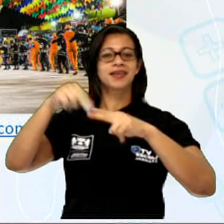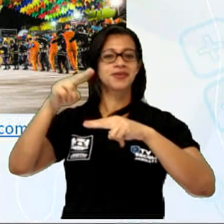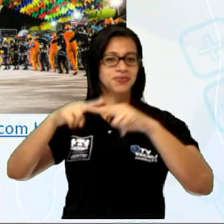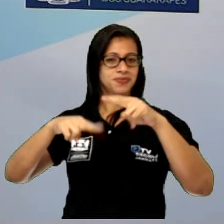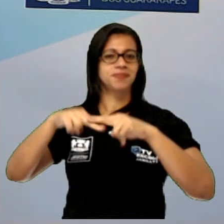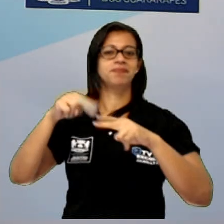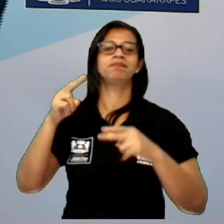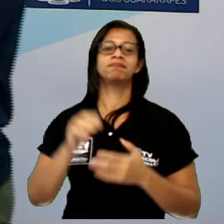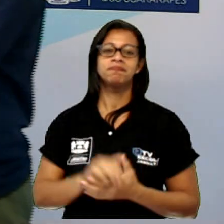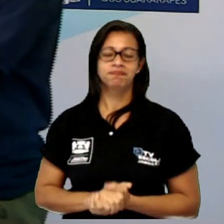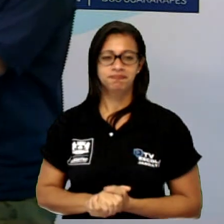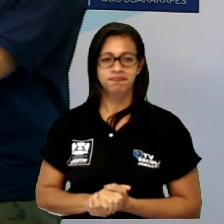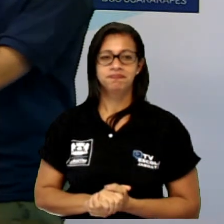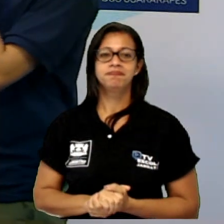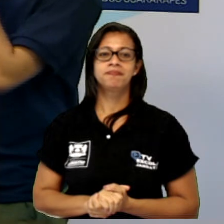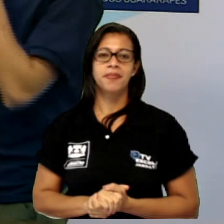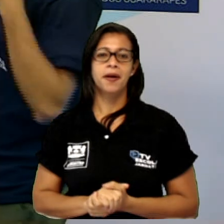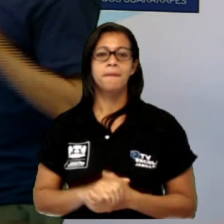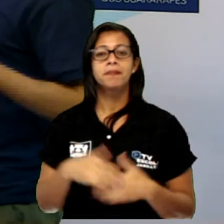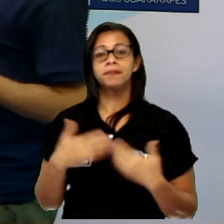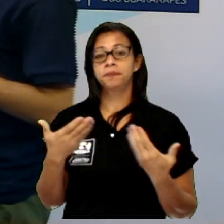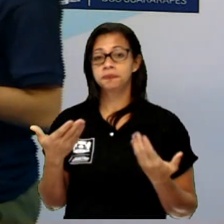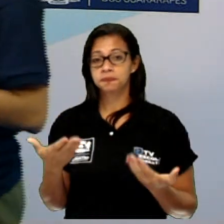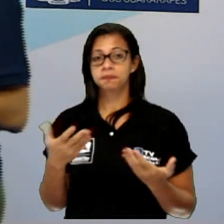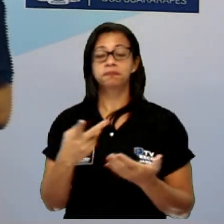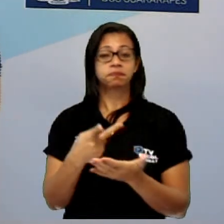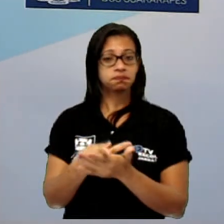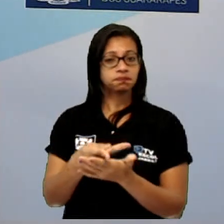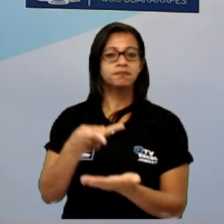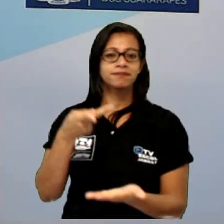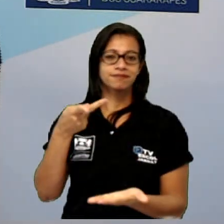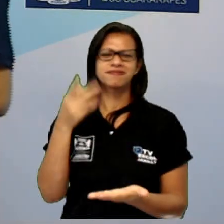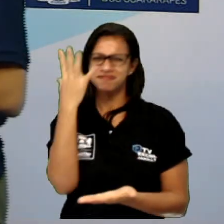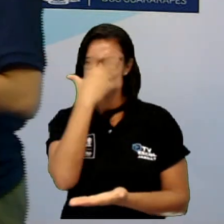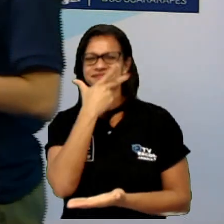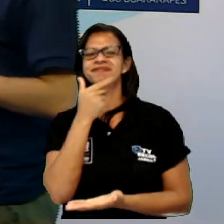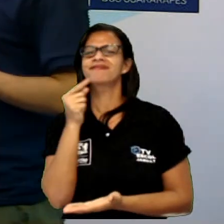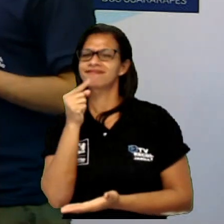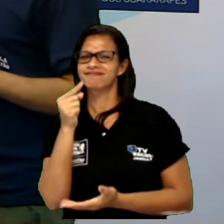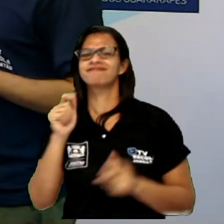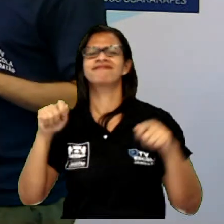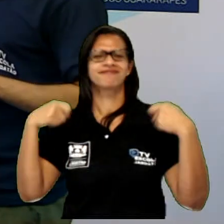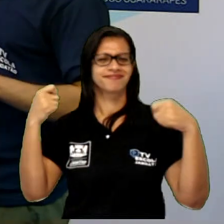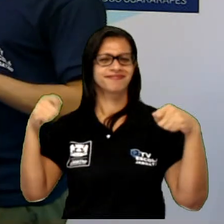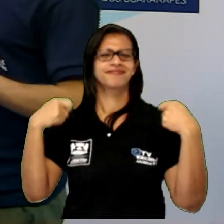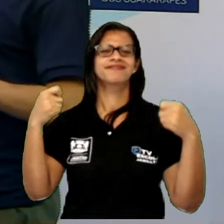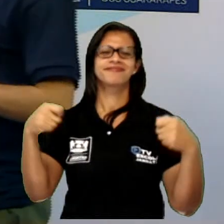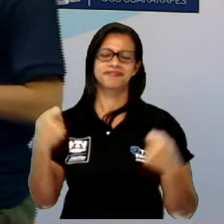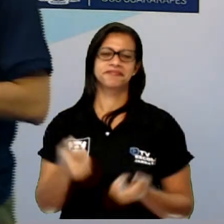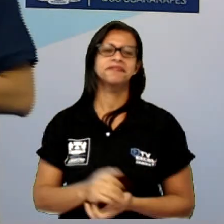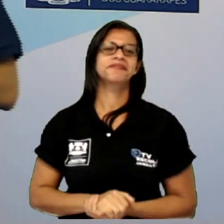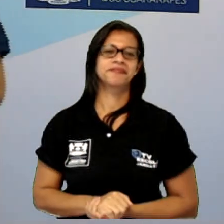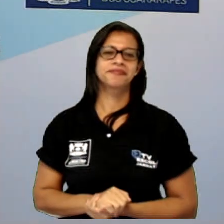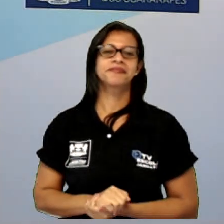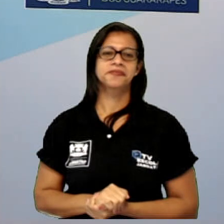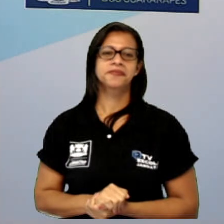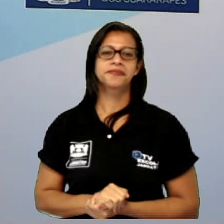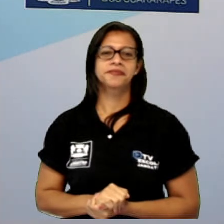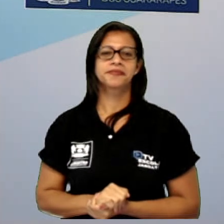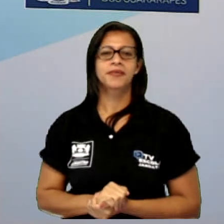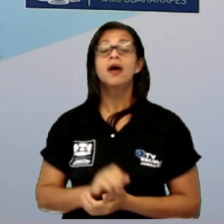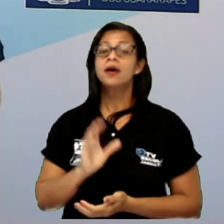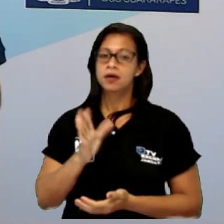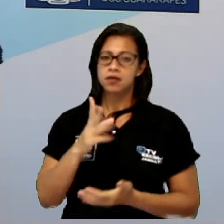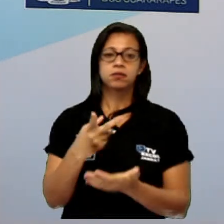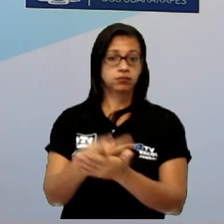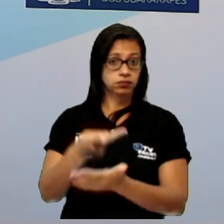Então, a festa acontece e fica muito legal lá na cidade de Caruaru, a festa de São João, né? Mas lá em Caruaru já aconteceu